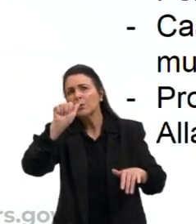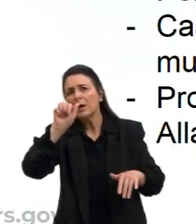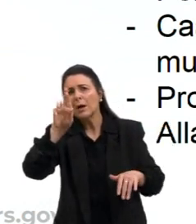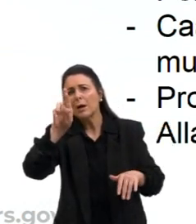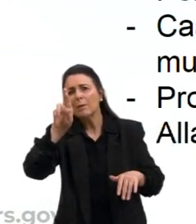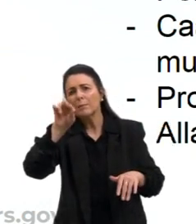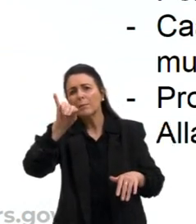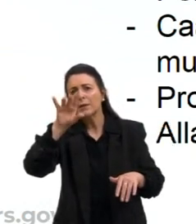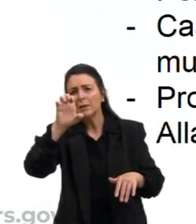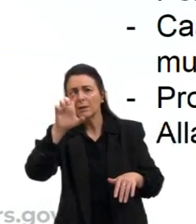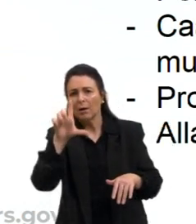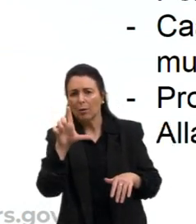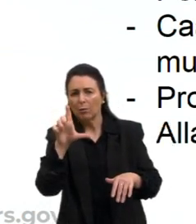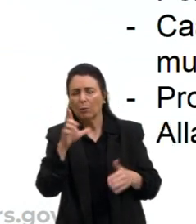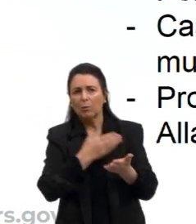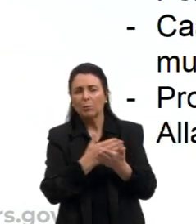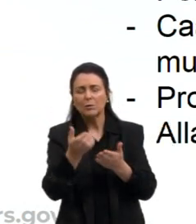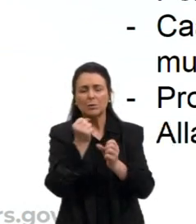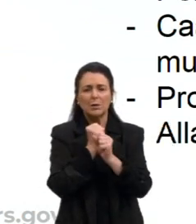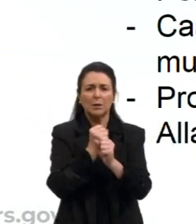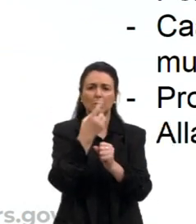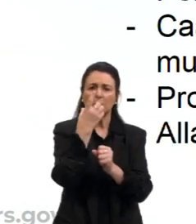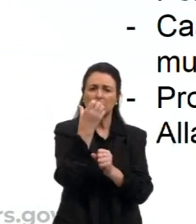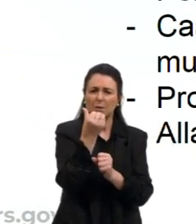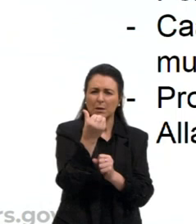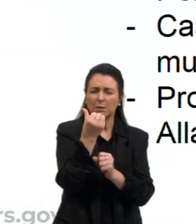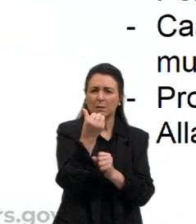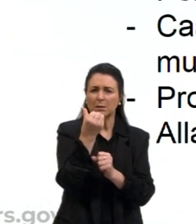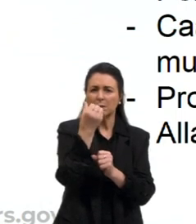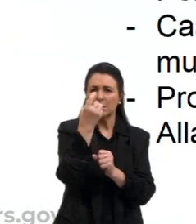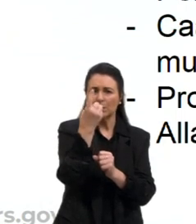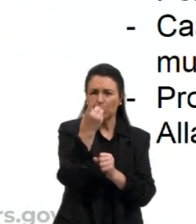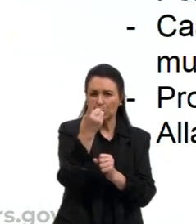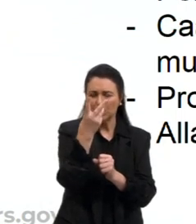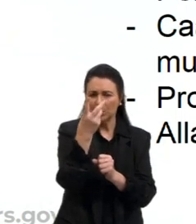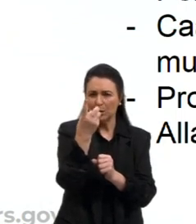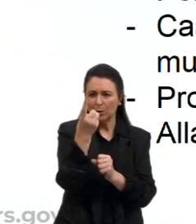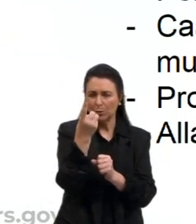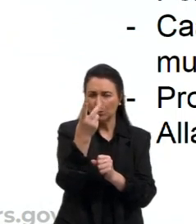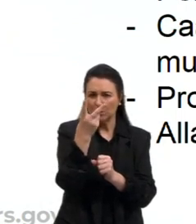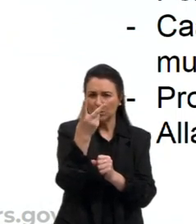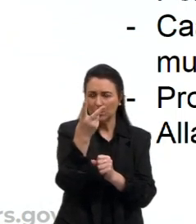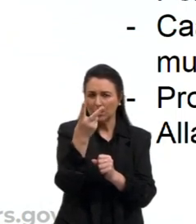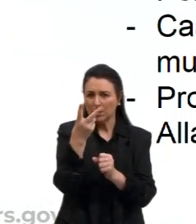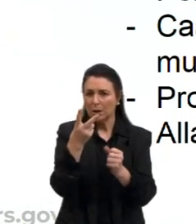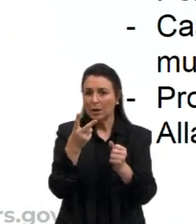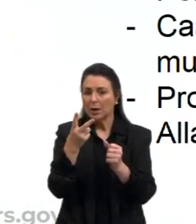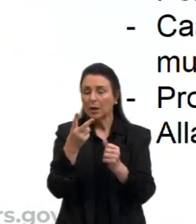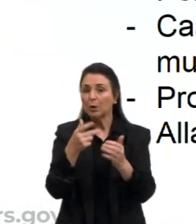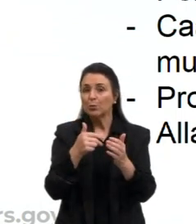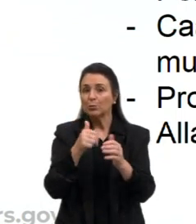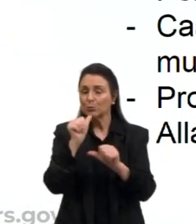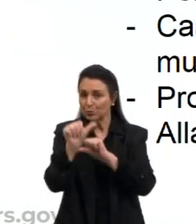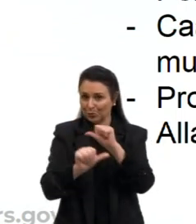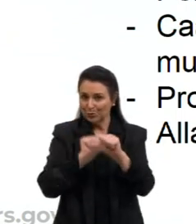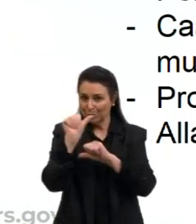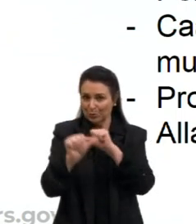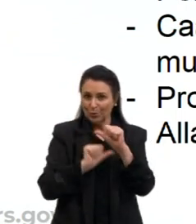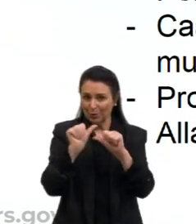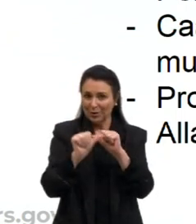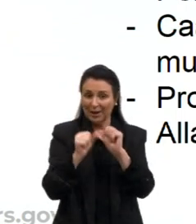visitas a partir de 612 da Era Comum. Aqui eu substituí o Antes de Cristo por essa sigla, que são